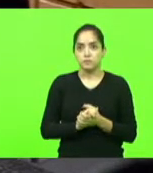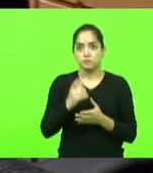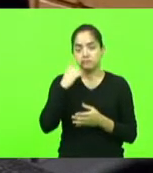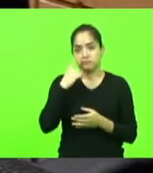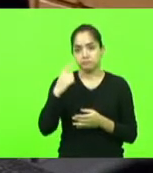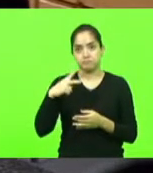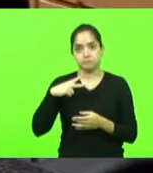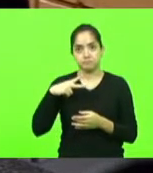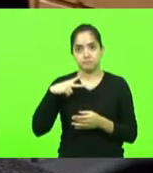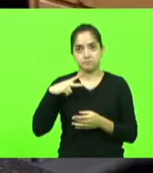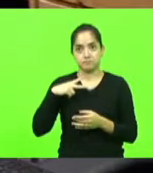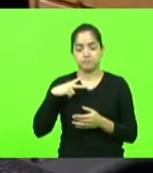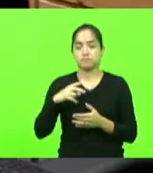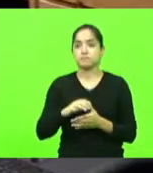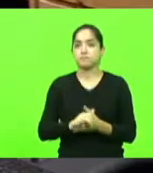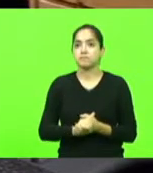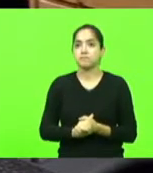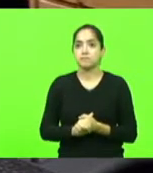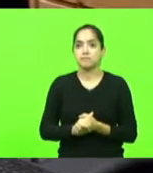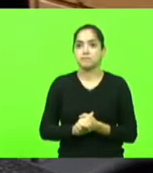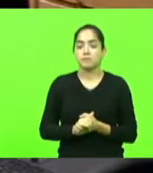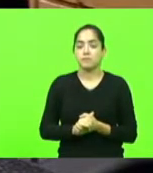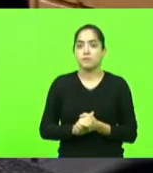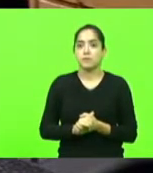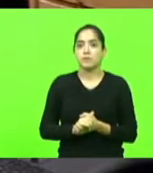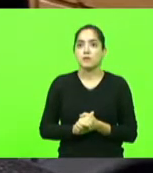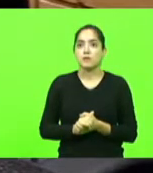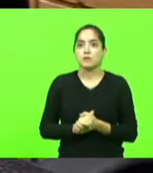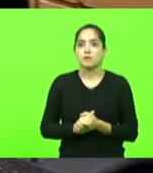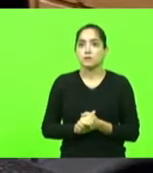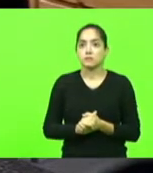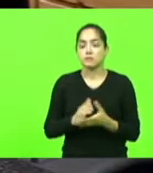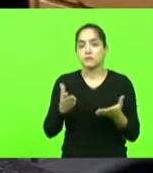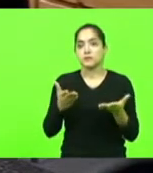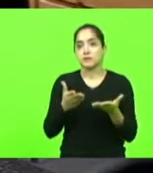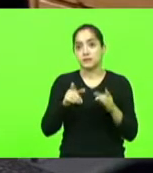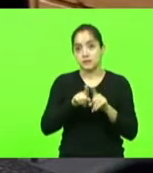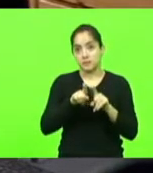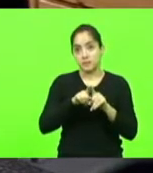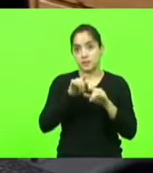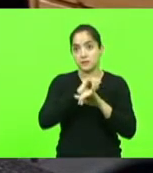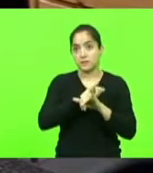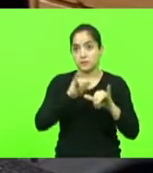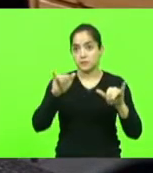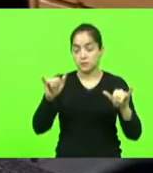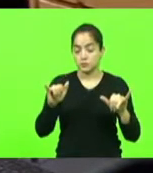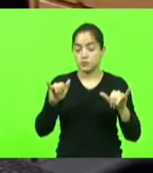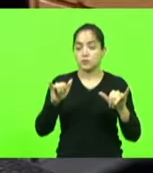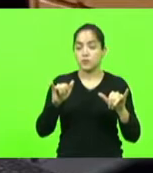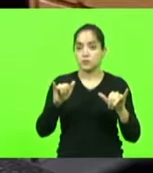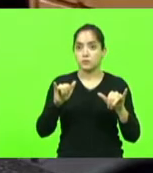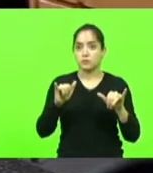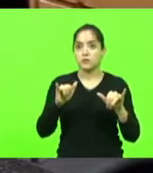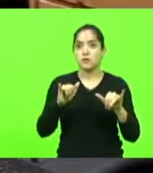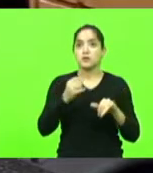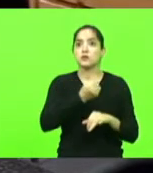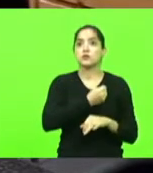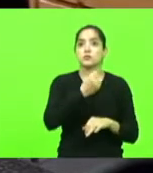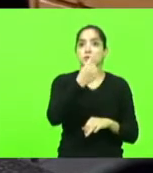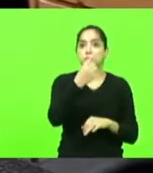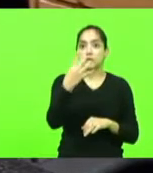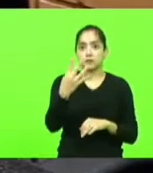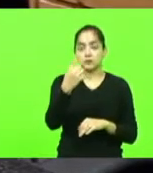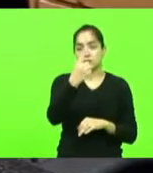particular. Fácil exposto, o senhor presidente também deu ciência ao plenário dos atos da mesa 14 e 15